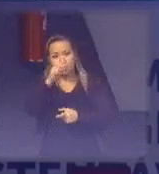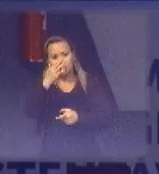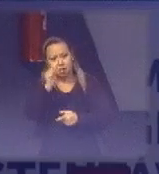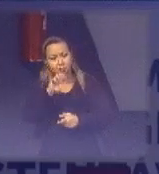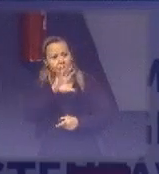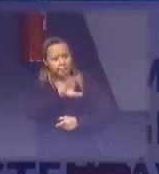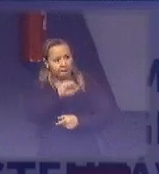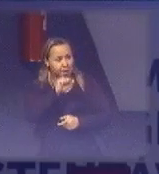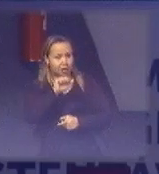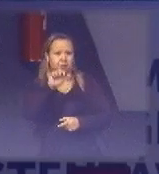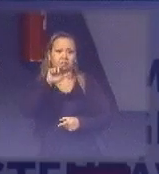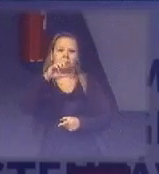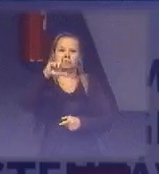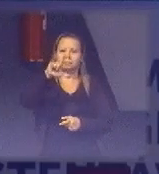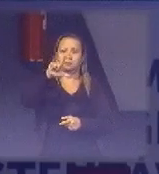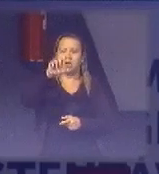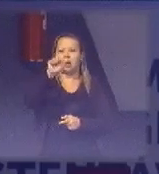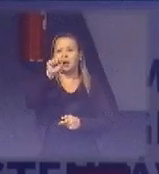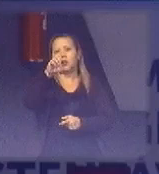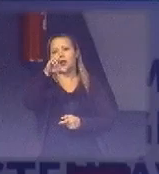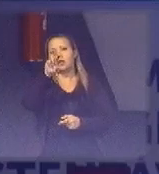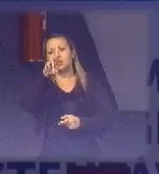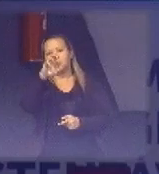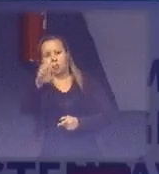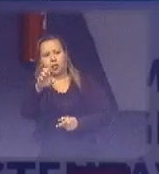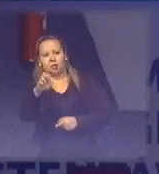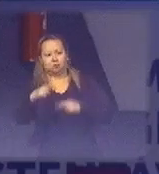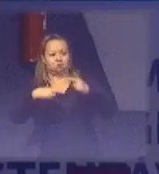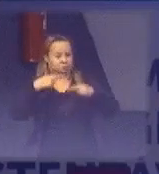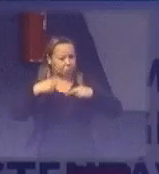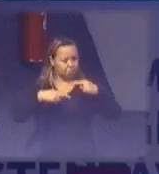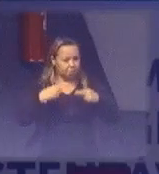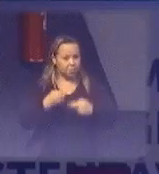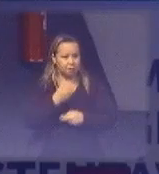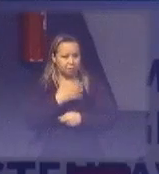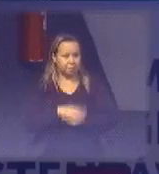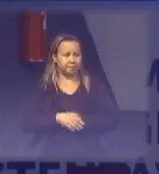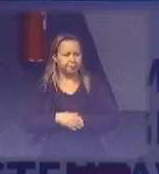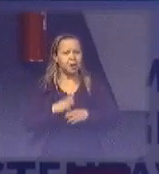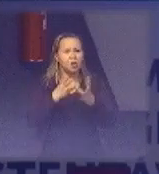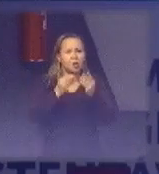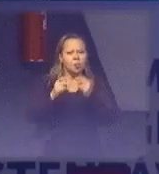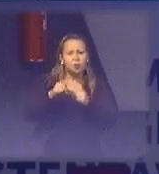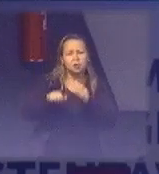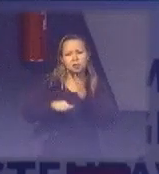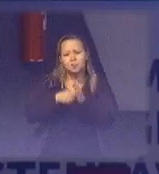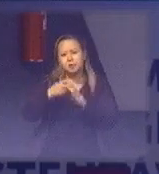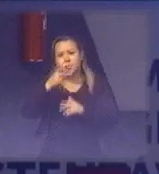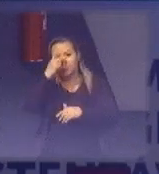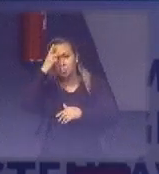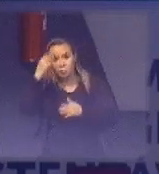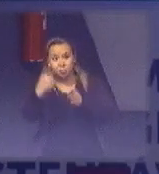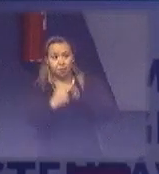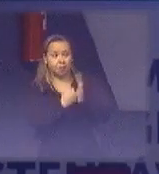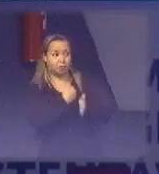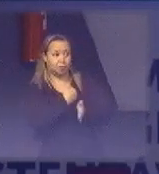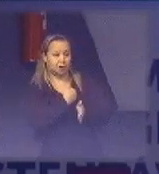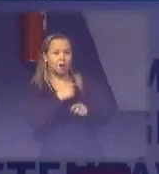guarda. Muitas vezes o pessoal me pergunta por que o lacre, por que não a lata?